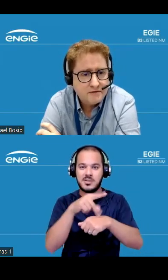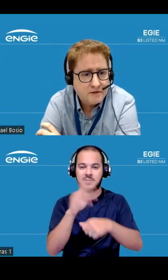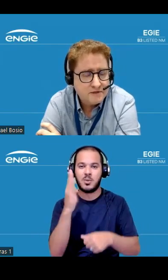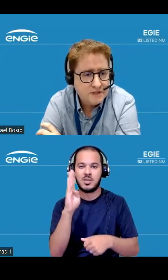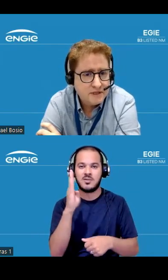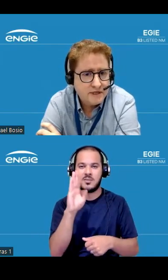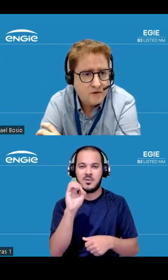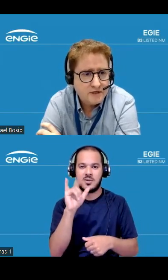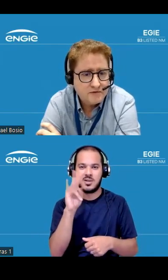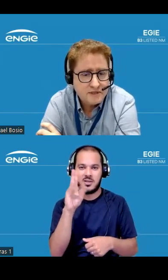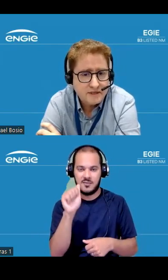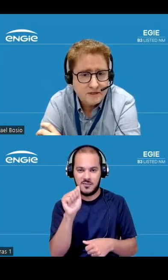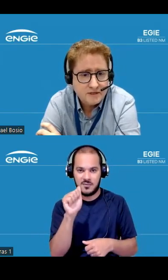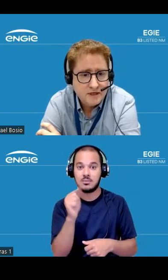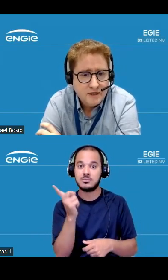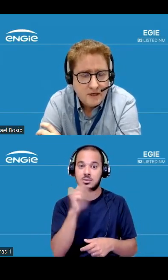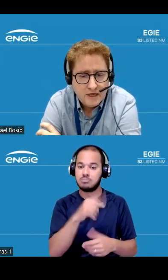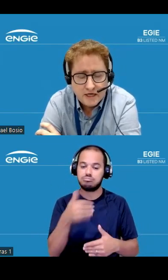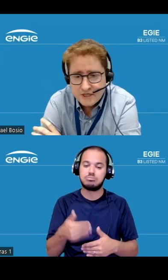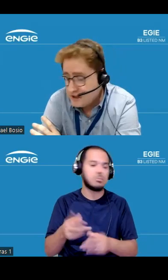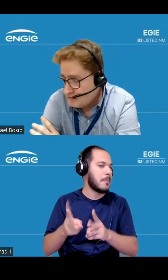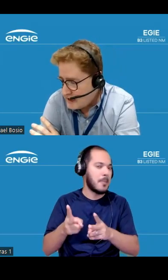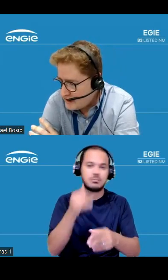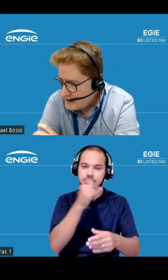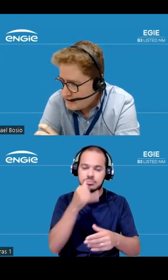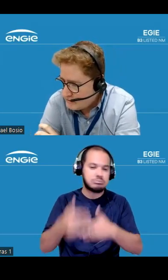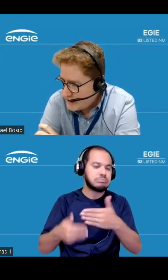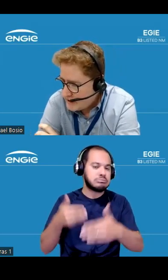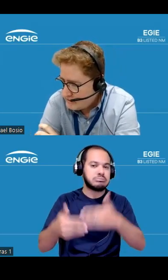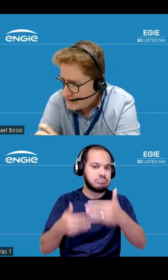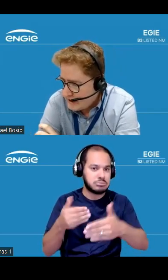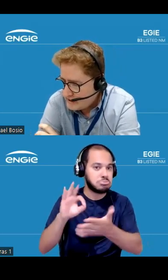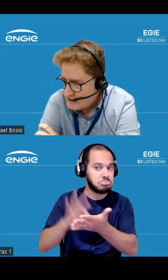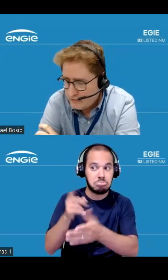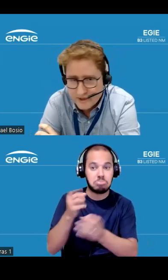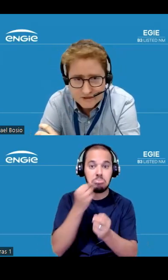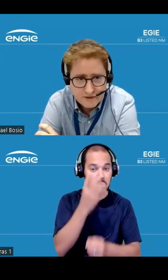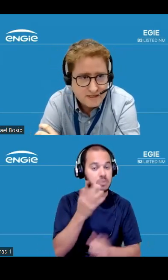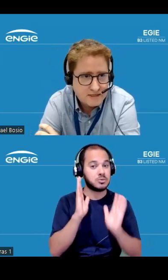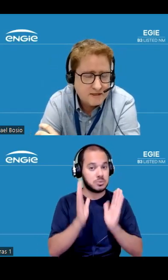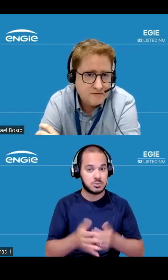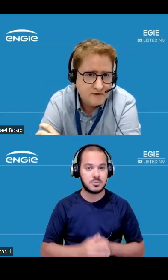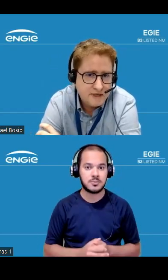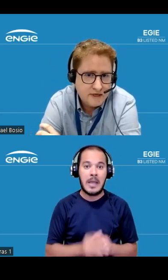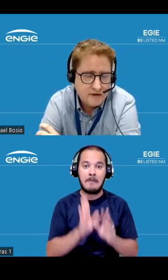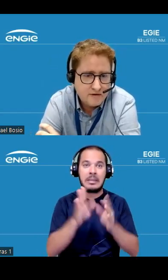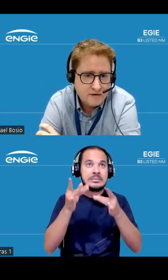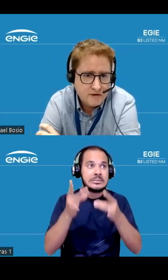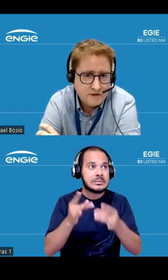operação da usina em cota constante a gente não tem ainda detalhes da operacionalização